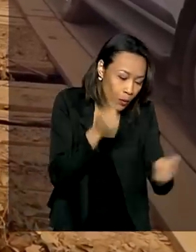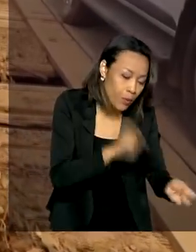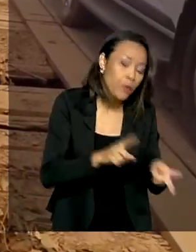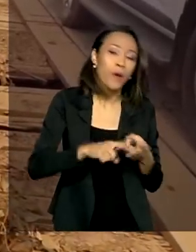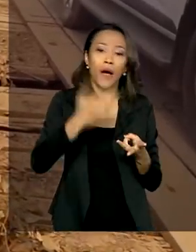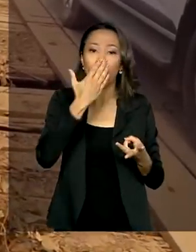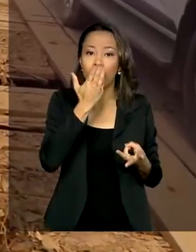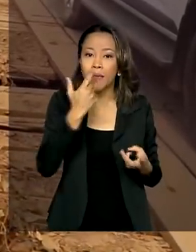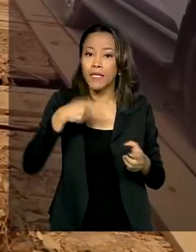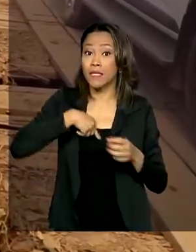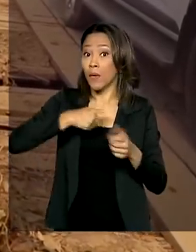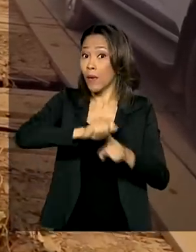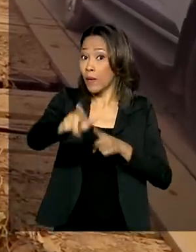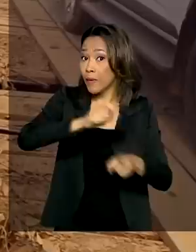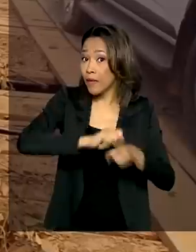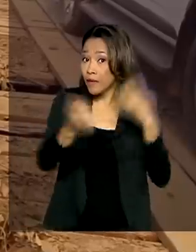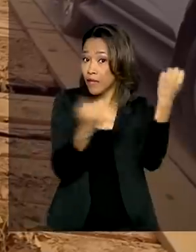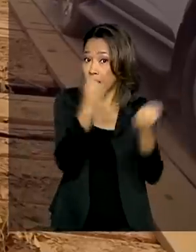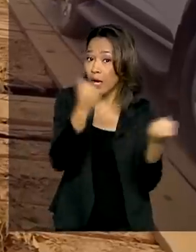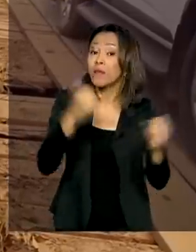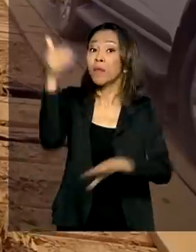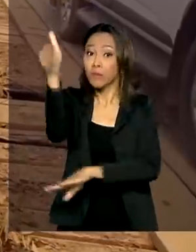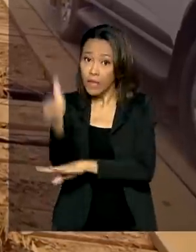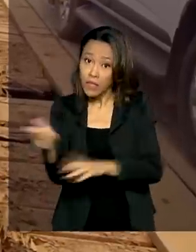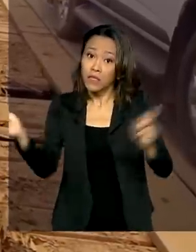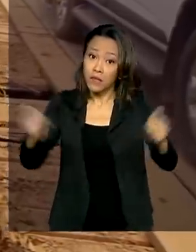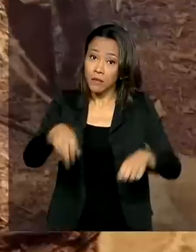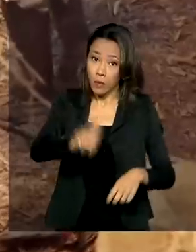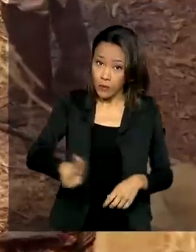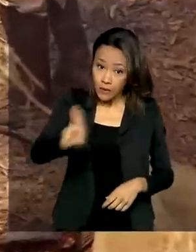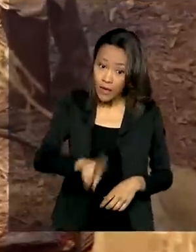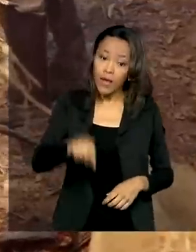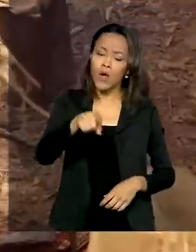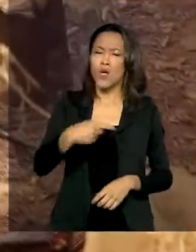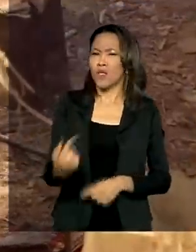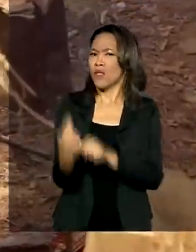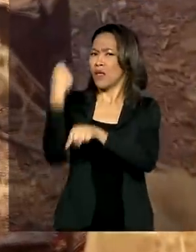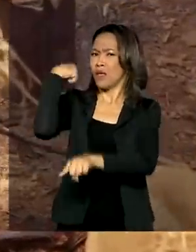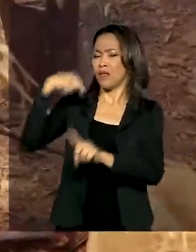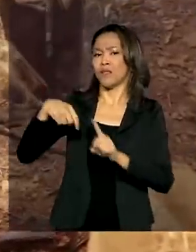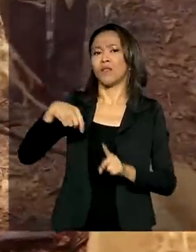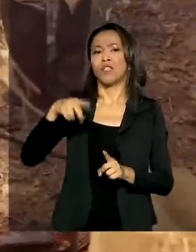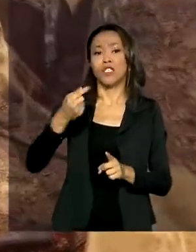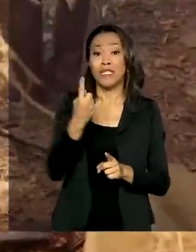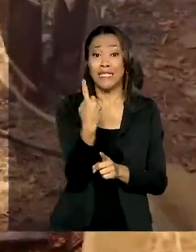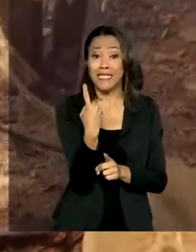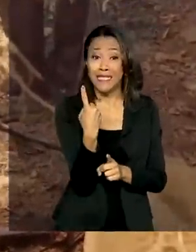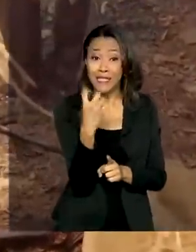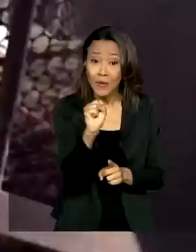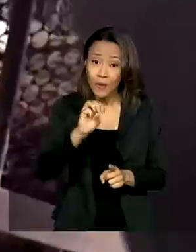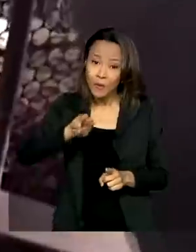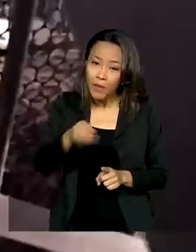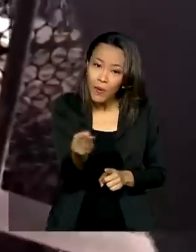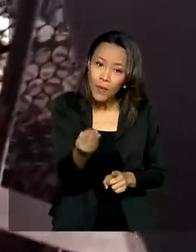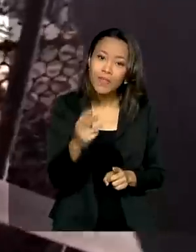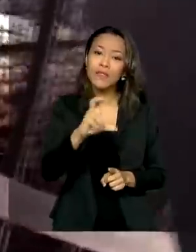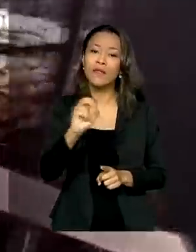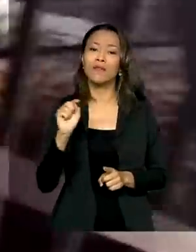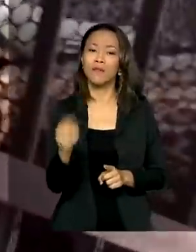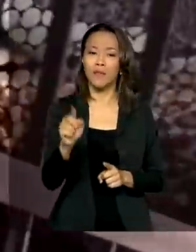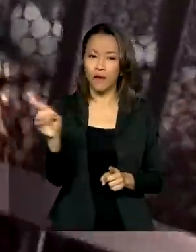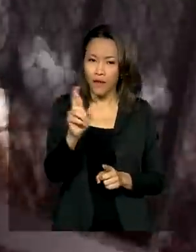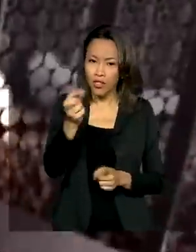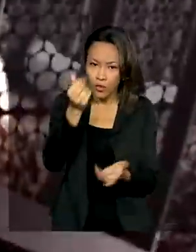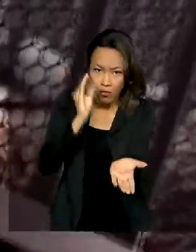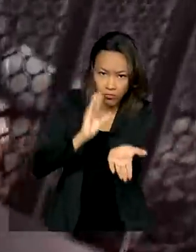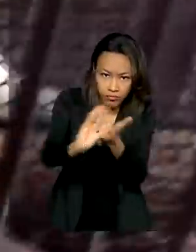alimentação e hospedagem. Desde setembro, o governo já repassou mais de 18 milhões e meio de reais para ações de